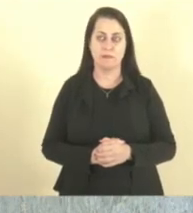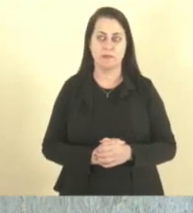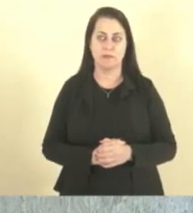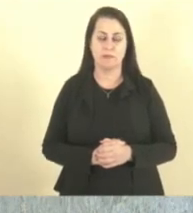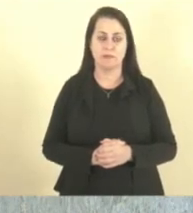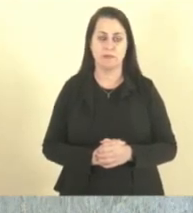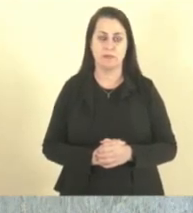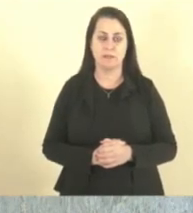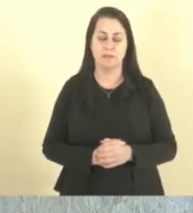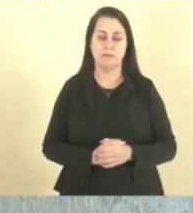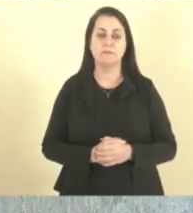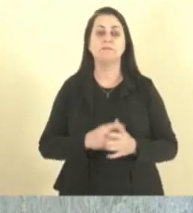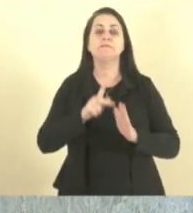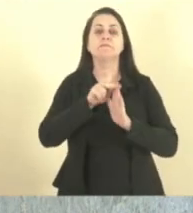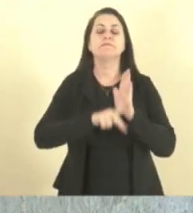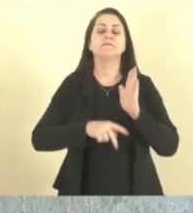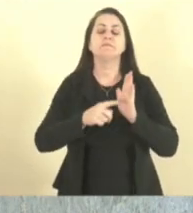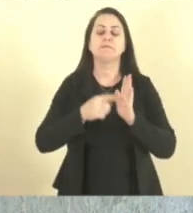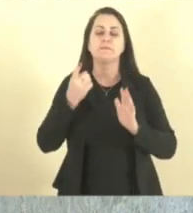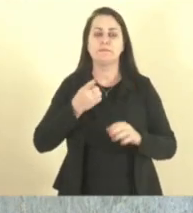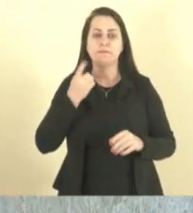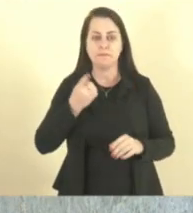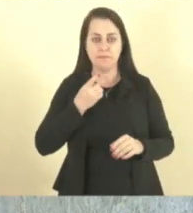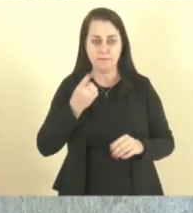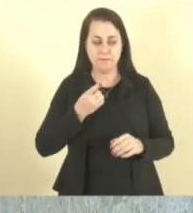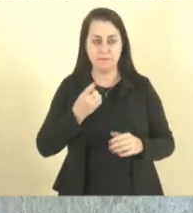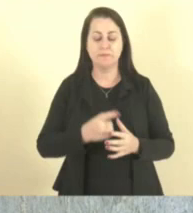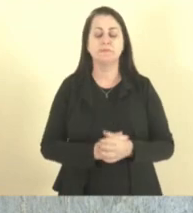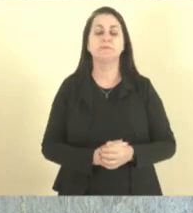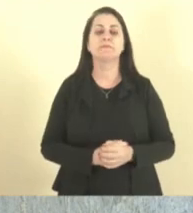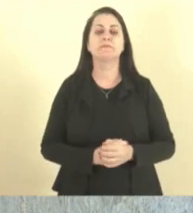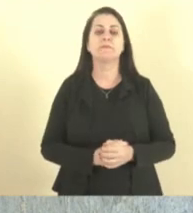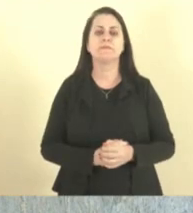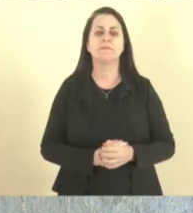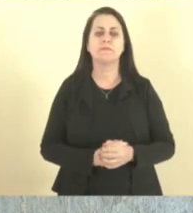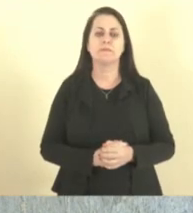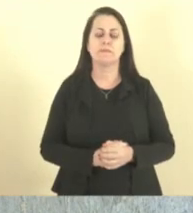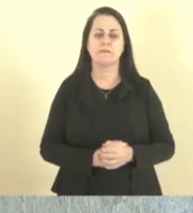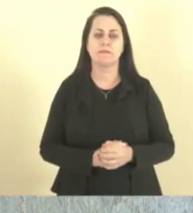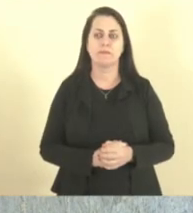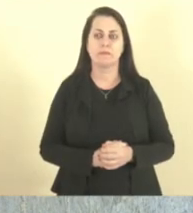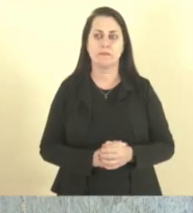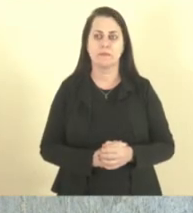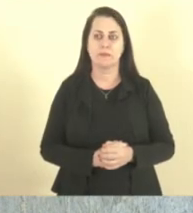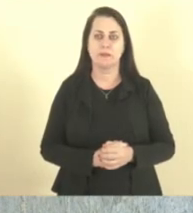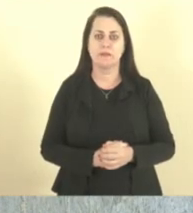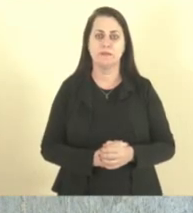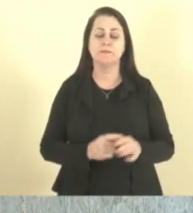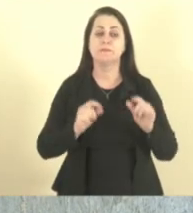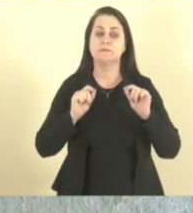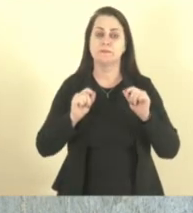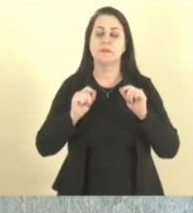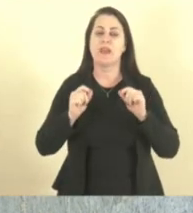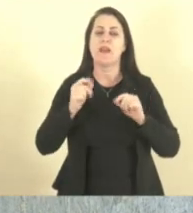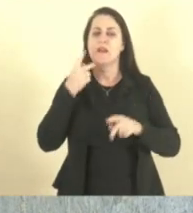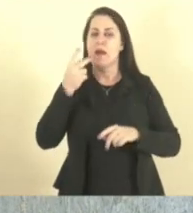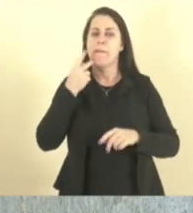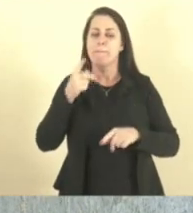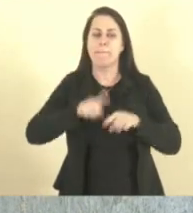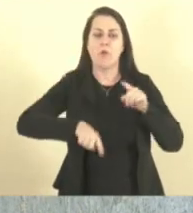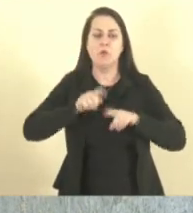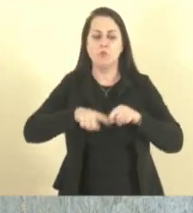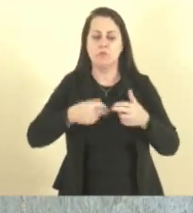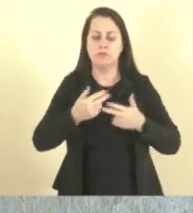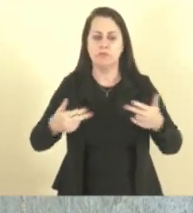O projeto de autoria do deputado Coronel Welton, ele coloca que os produtos apreendidos pelas autoridades